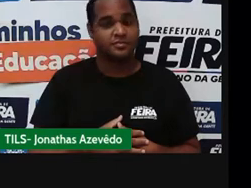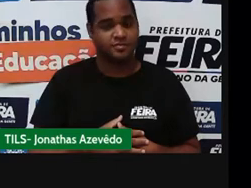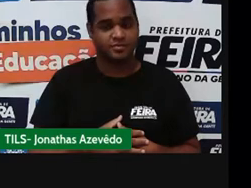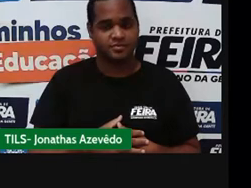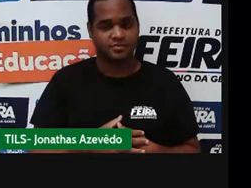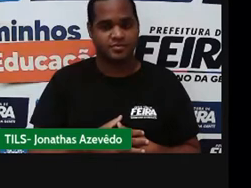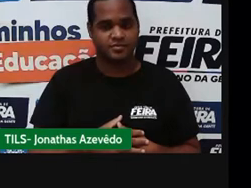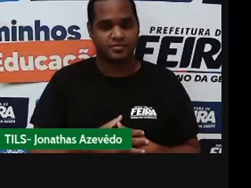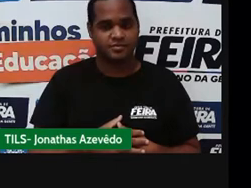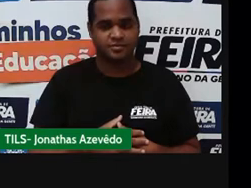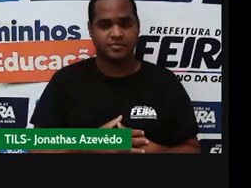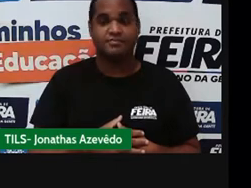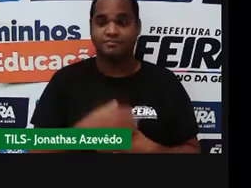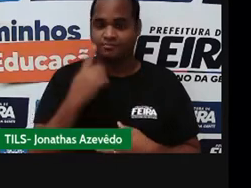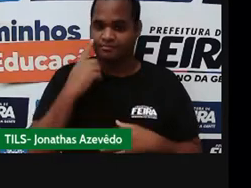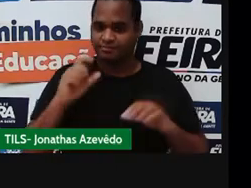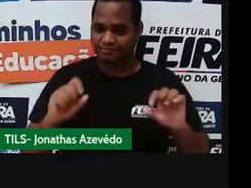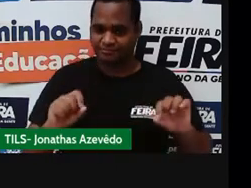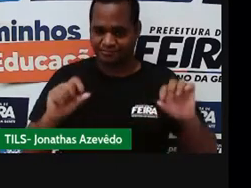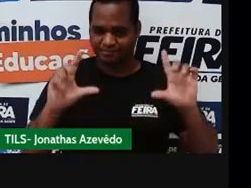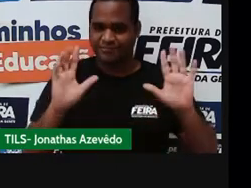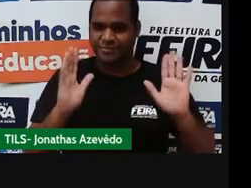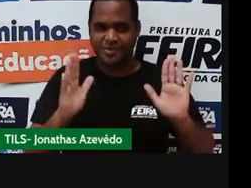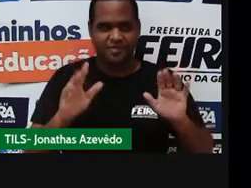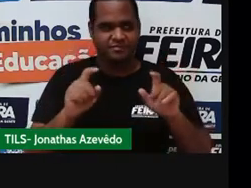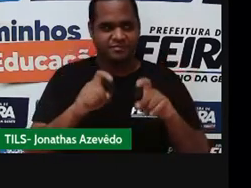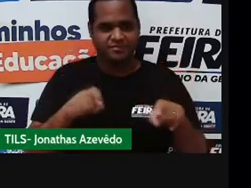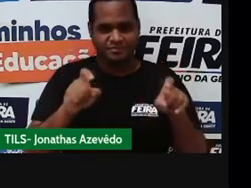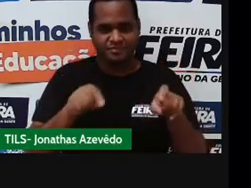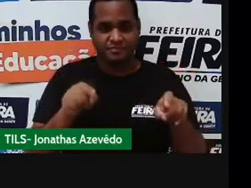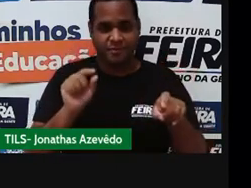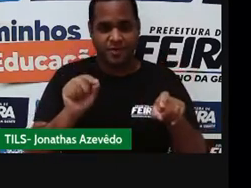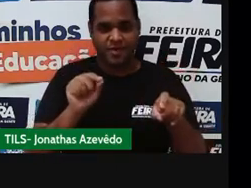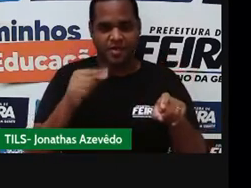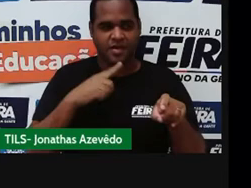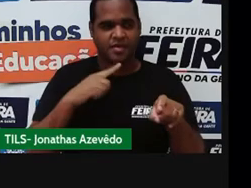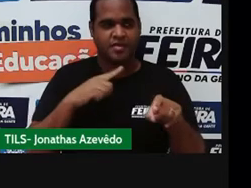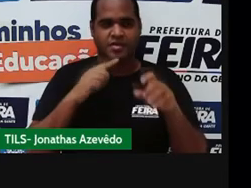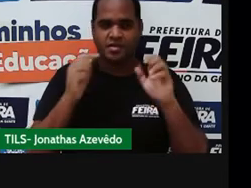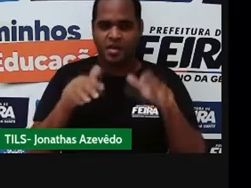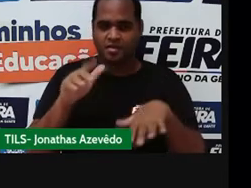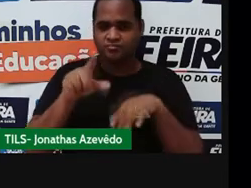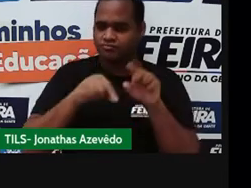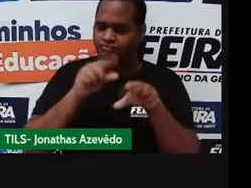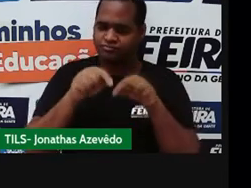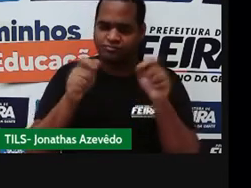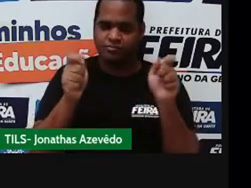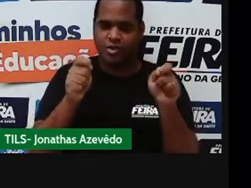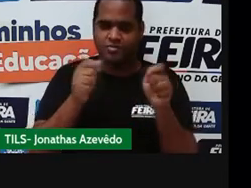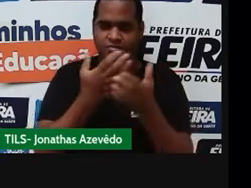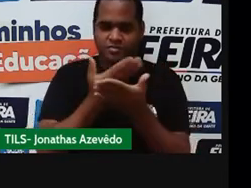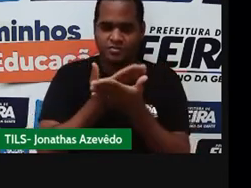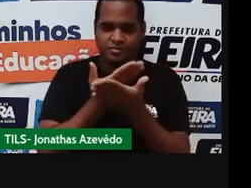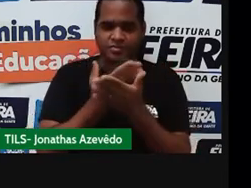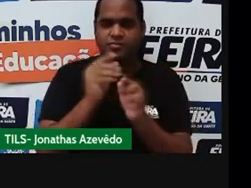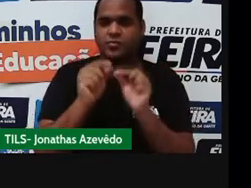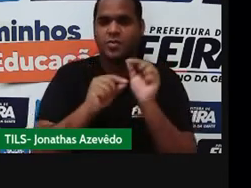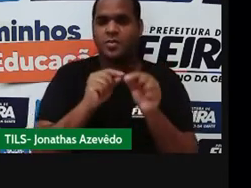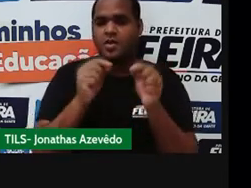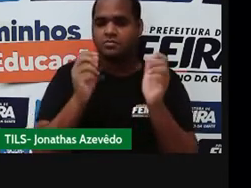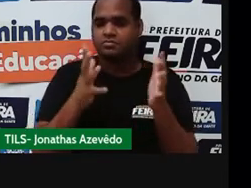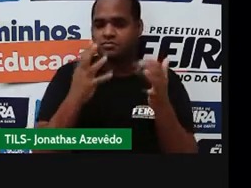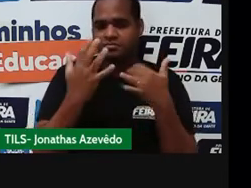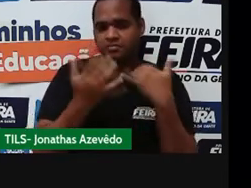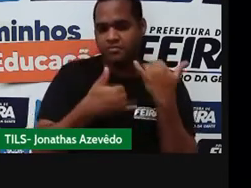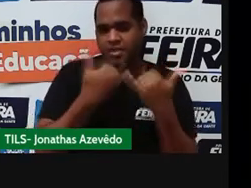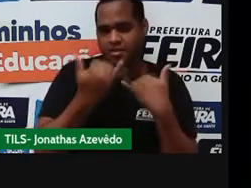Abriu aqui a página do simulador. Aqui ele dá algumas opções, se você quer estudar, brincar